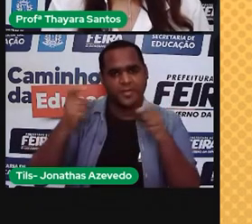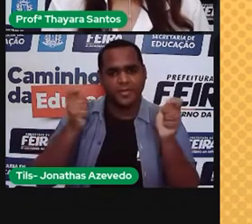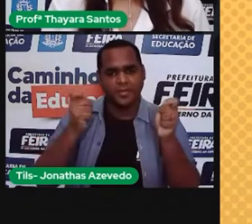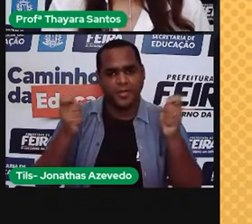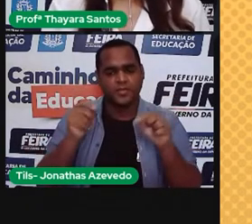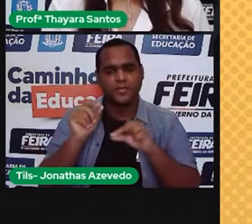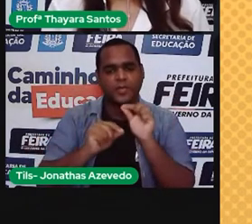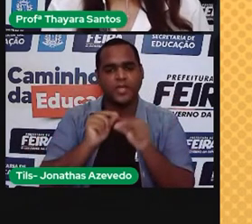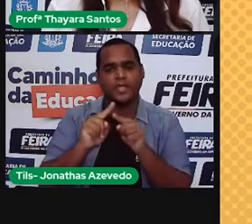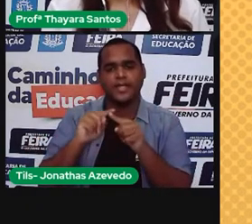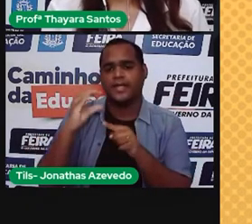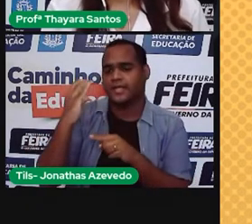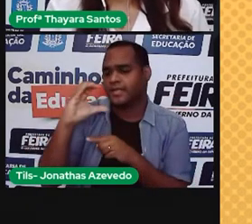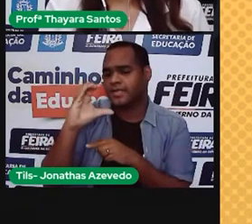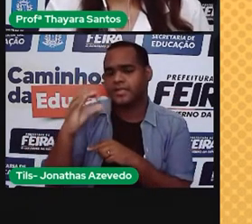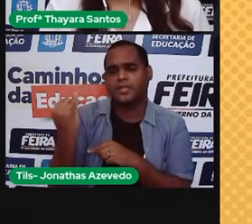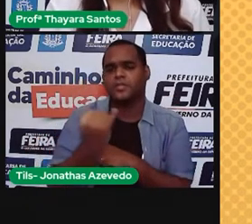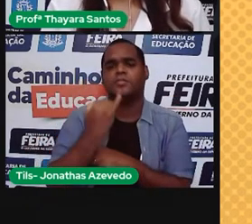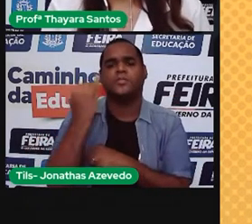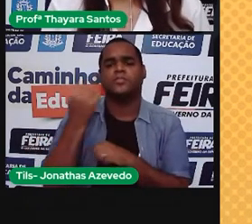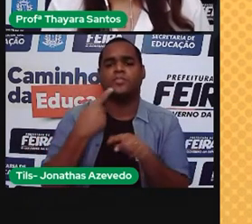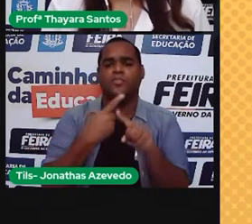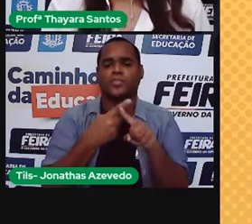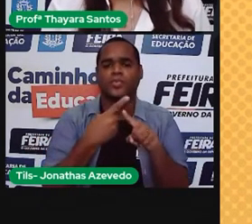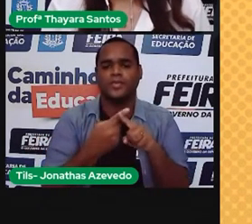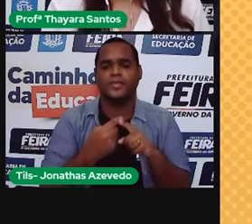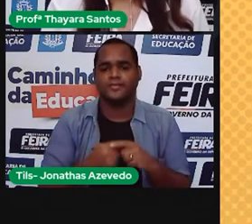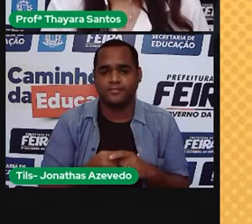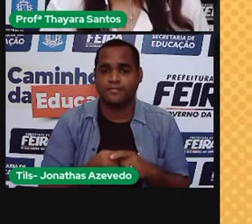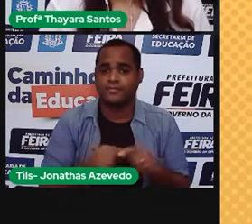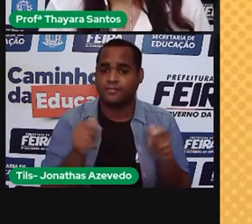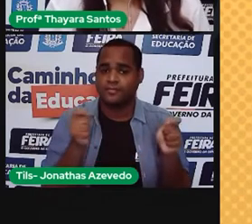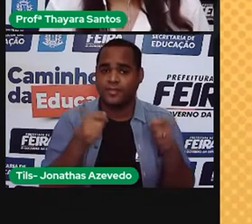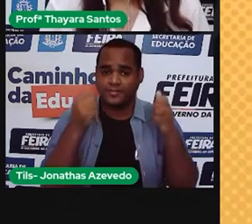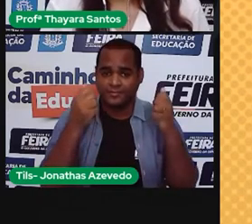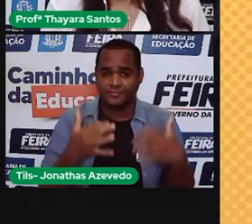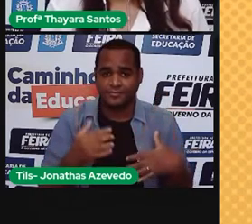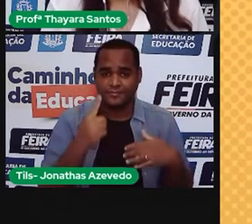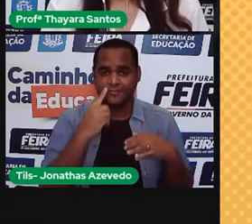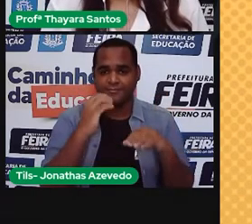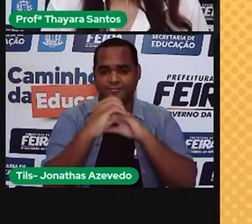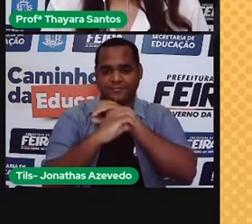por que essa ciência é tão importante? Ouço sim, Saturnina!